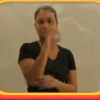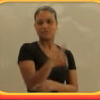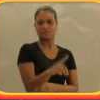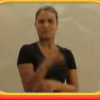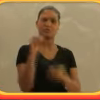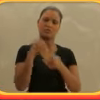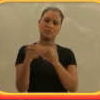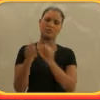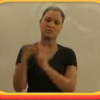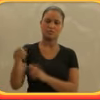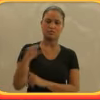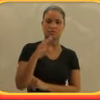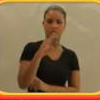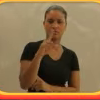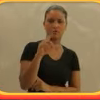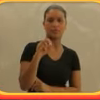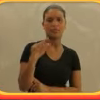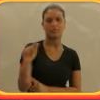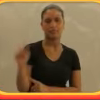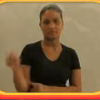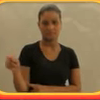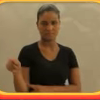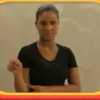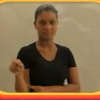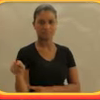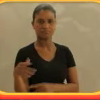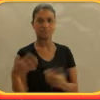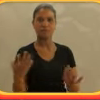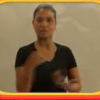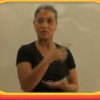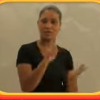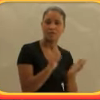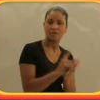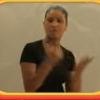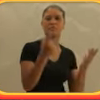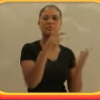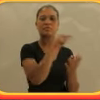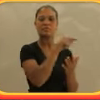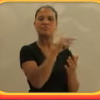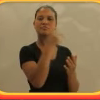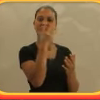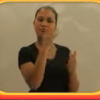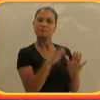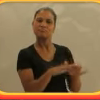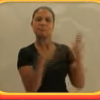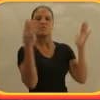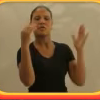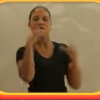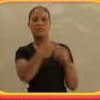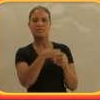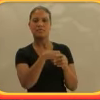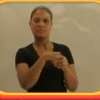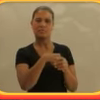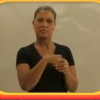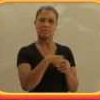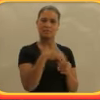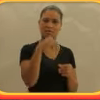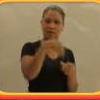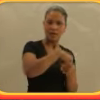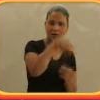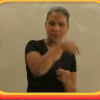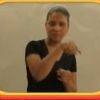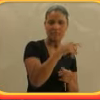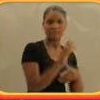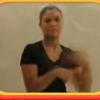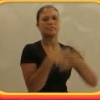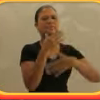eu tive uma ligação muito forte com as questões das pessoas com deficiência, que foi com um blog. A Folha me permitiu abrir um blog